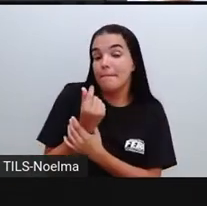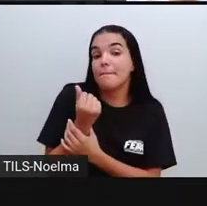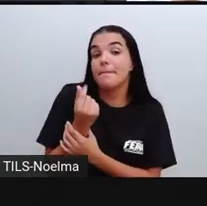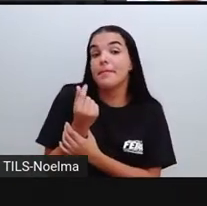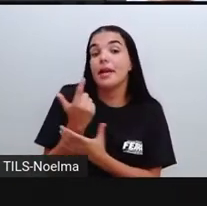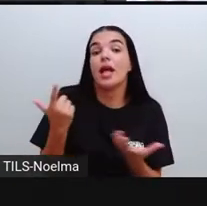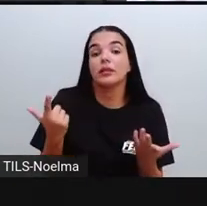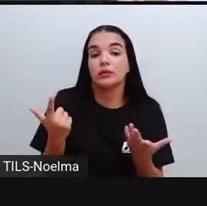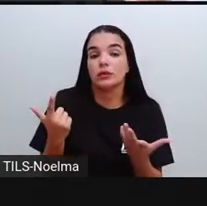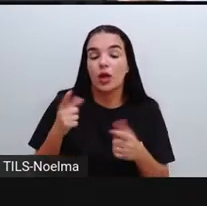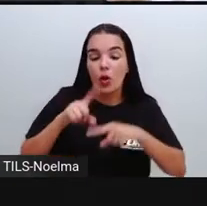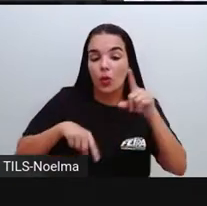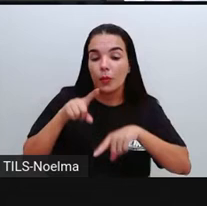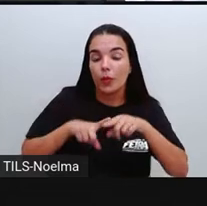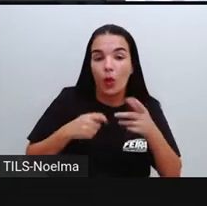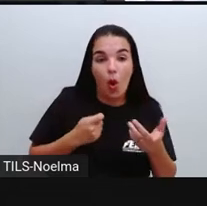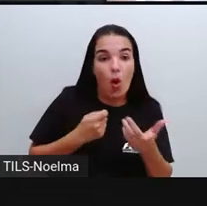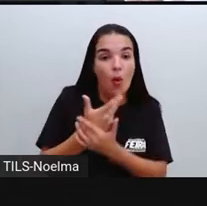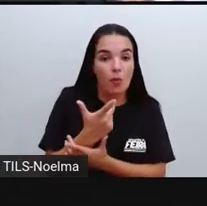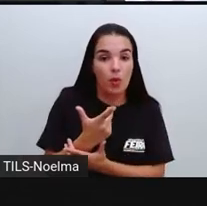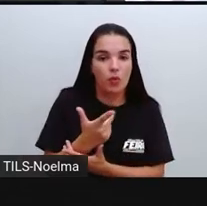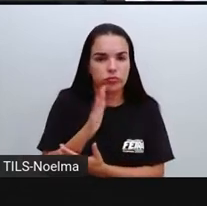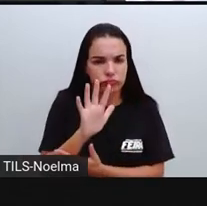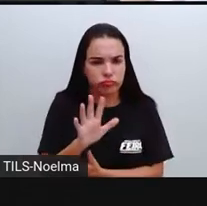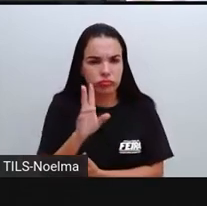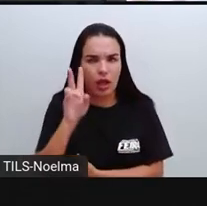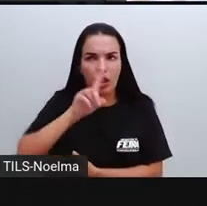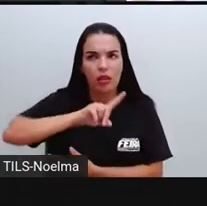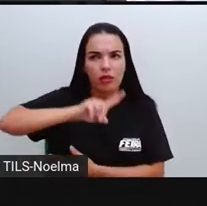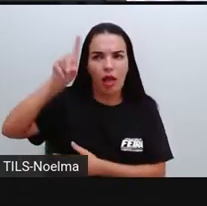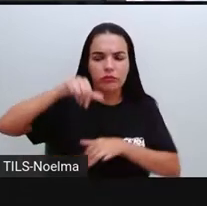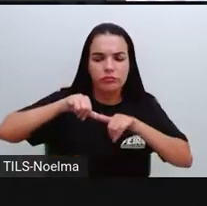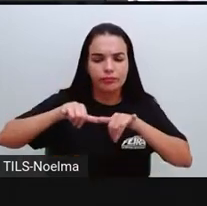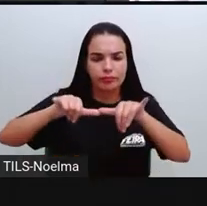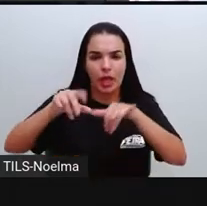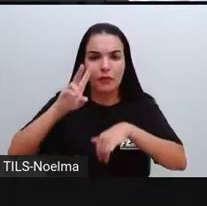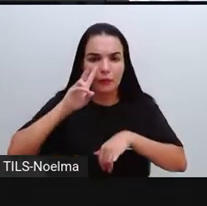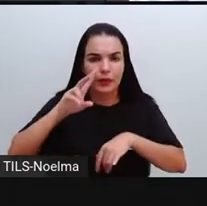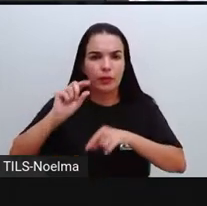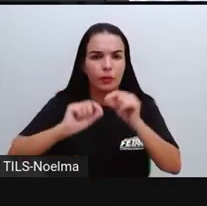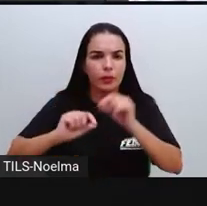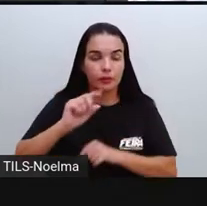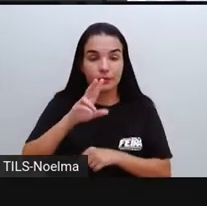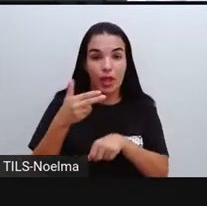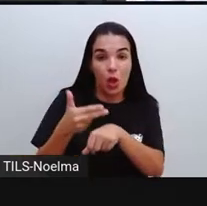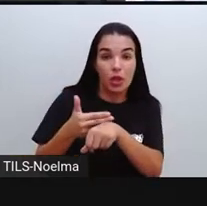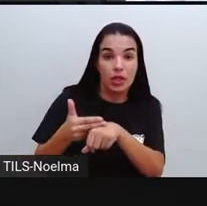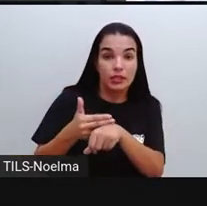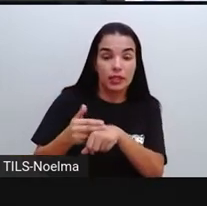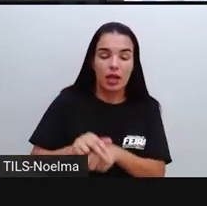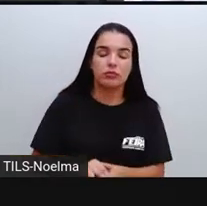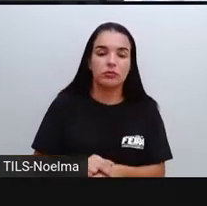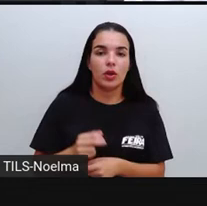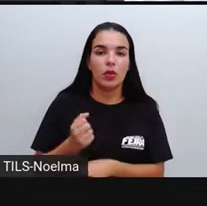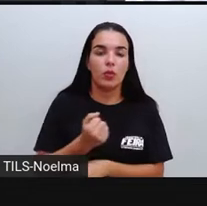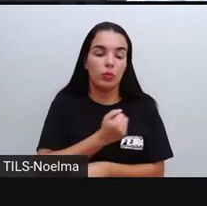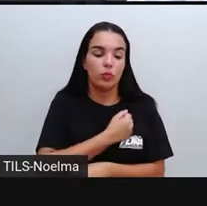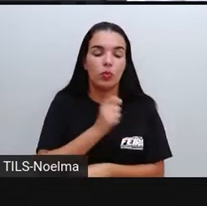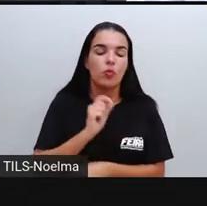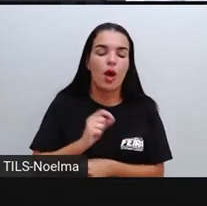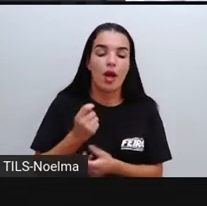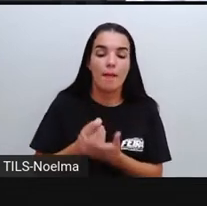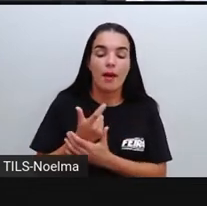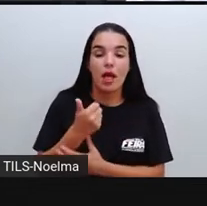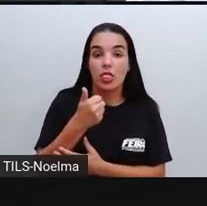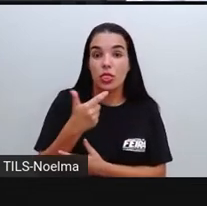dos produtos que ela comprou lá no supermercado, tá? Então, o achocolatado, ó, ela